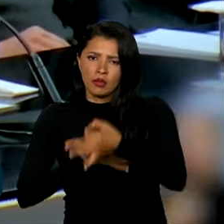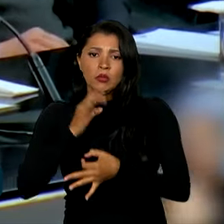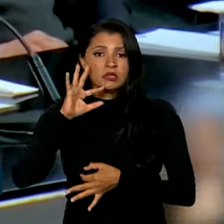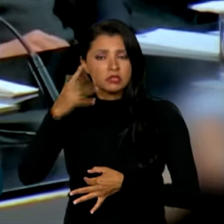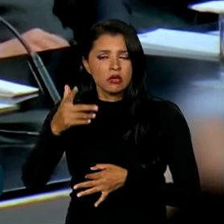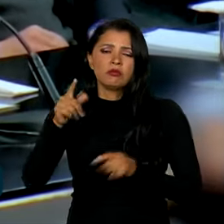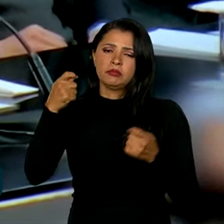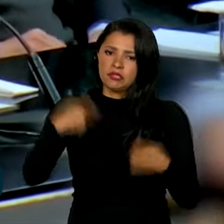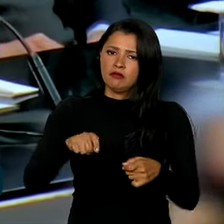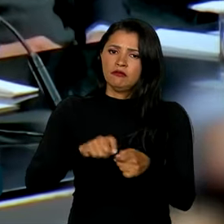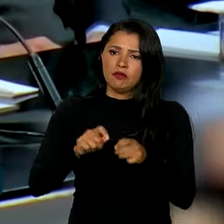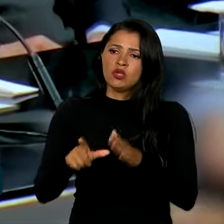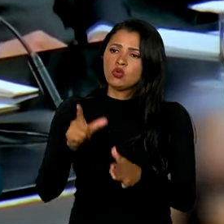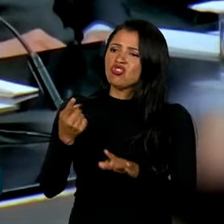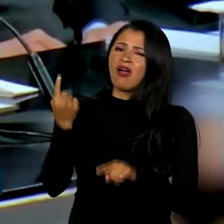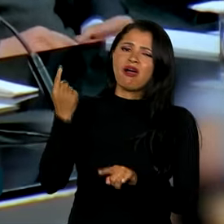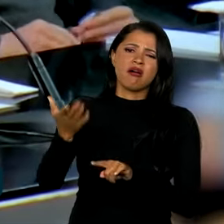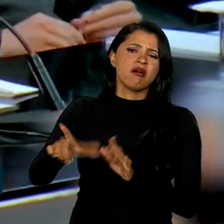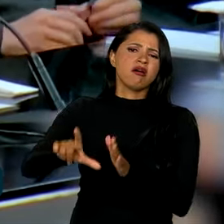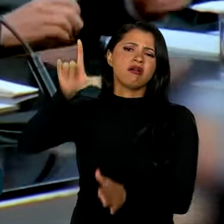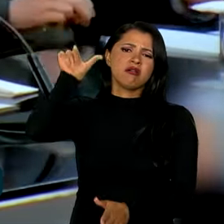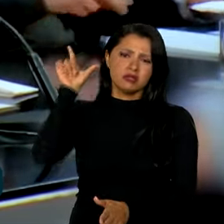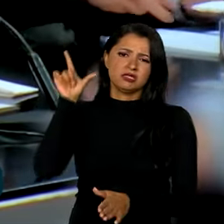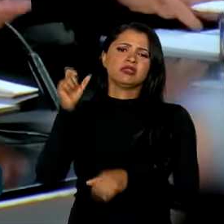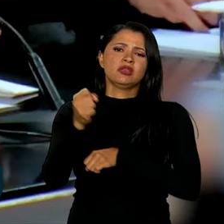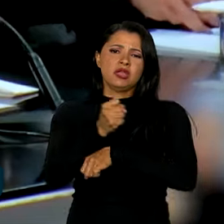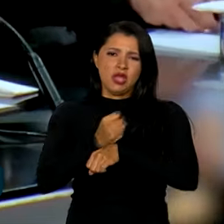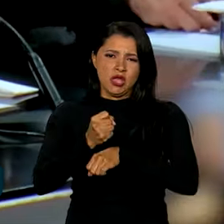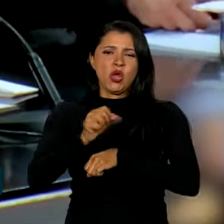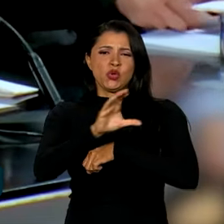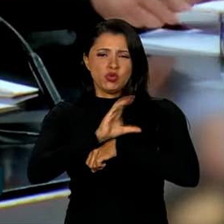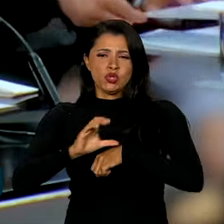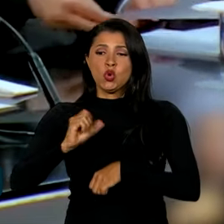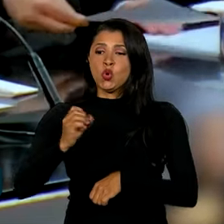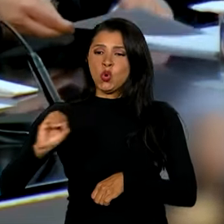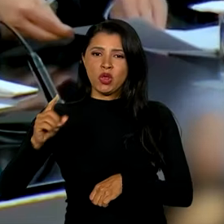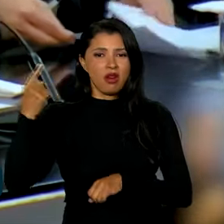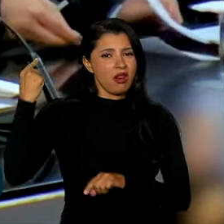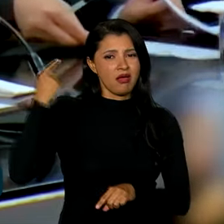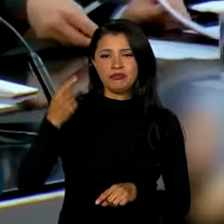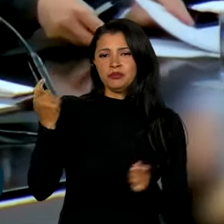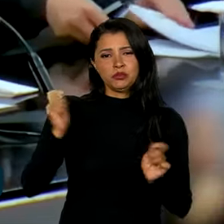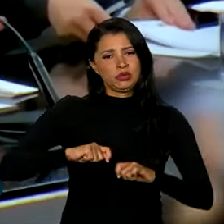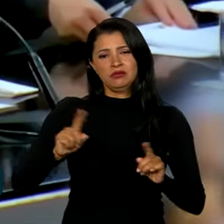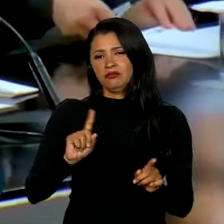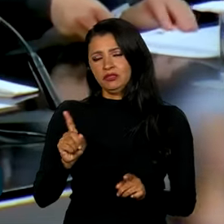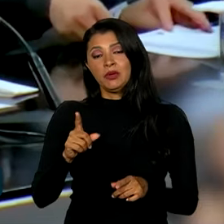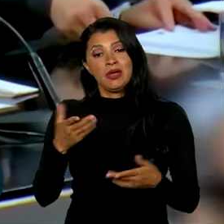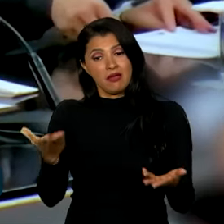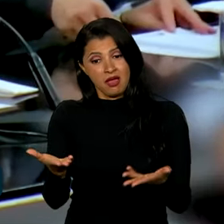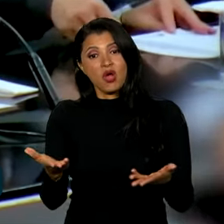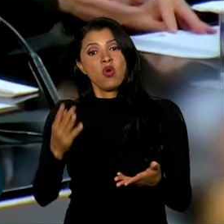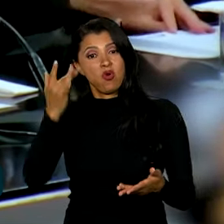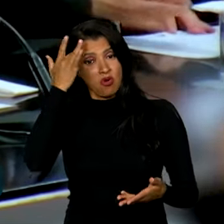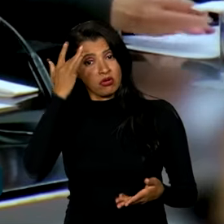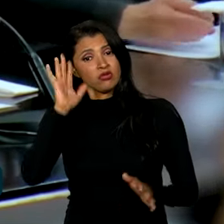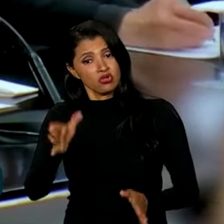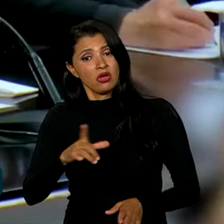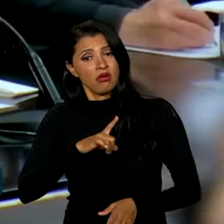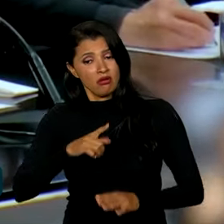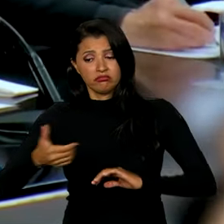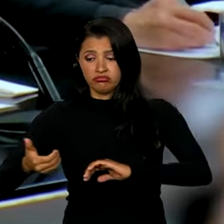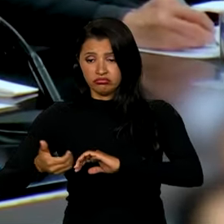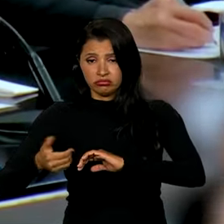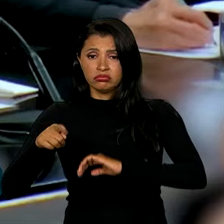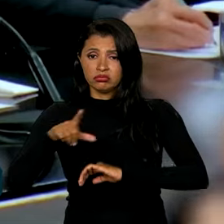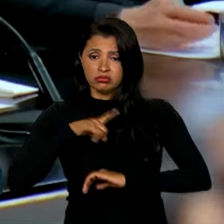sido tomada, talvez pelo Constituinte de 88, e não foi possível naquela época. Hoje há amadurecimento e o Congresso tem